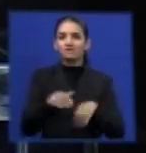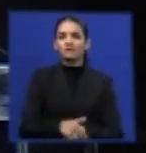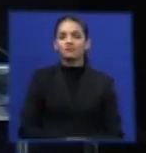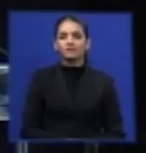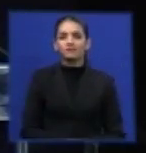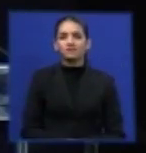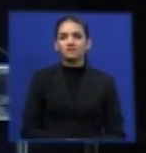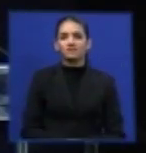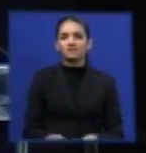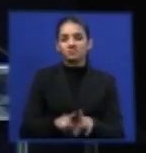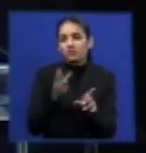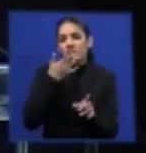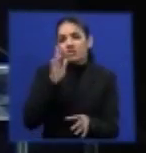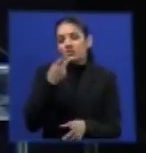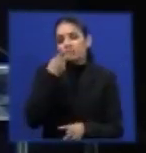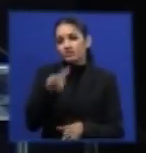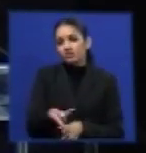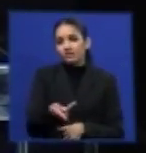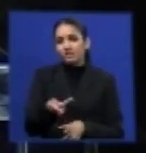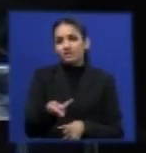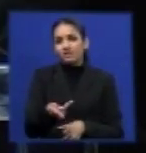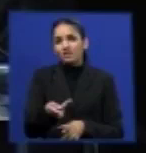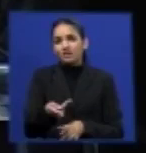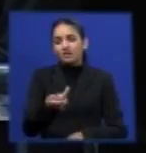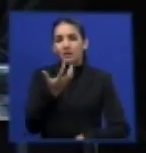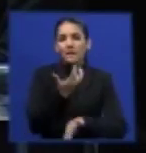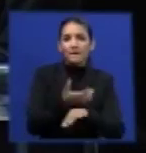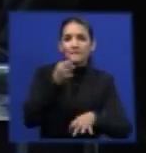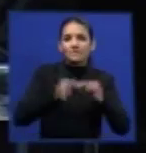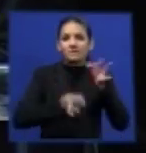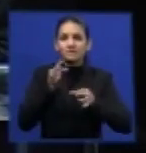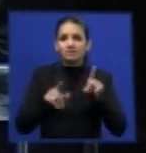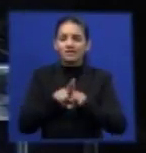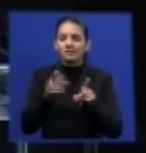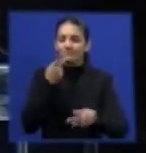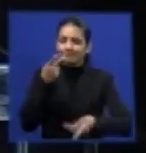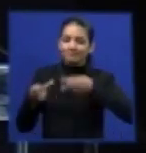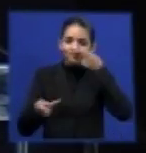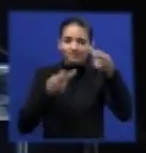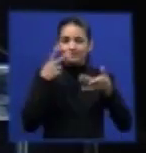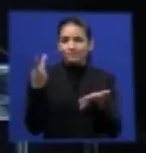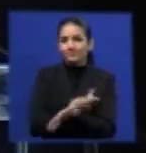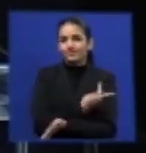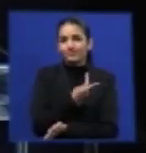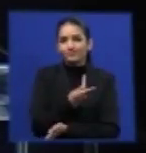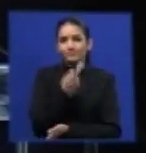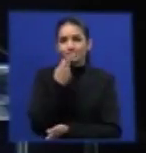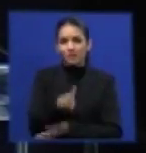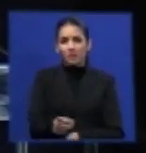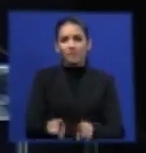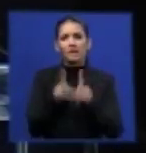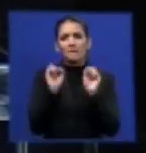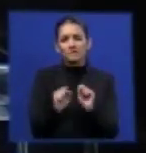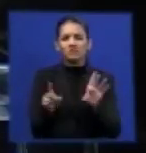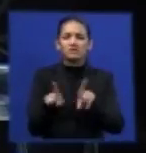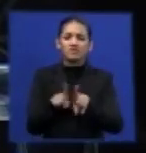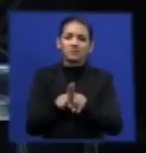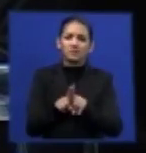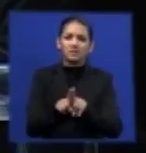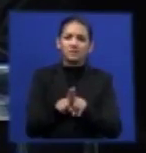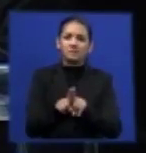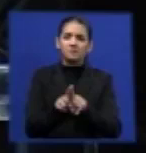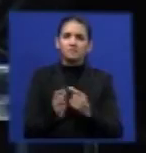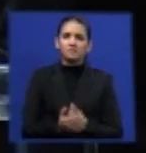não quero falar, a matéria é fática, a matéria é própria, mas acabava dizendo, acabava dizendo, então, me permite, excelência, até ver o princípio de zanomia também aí,